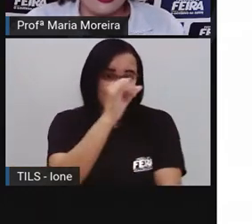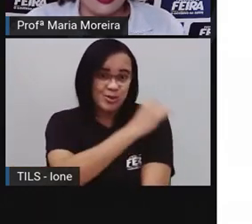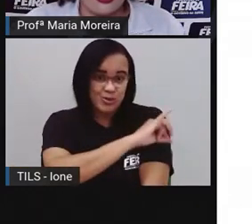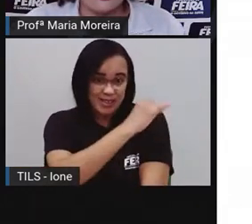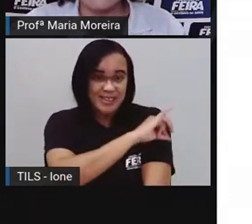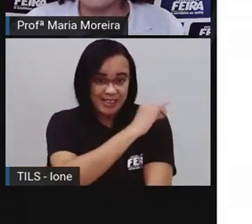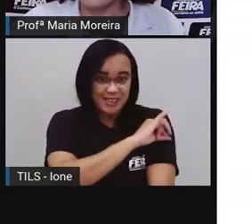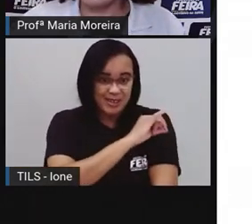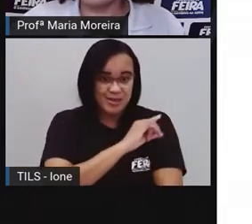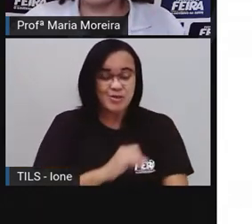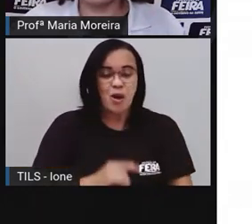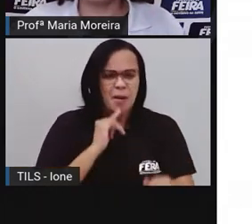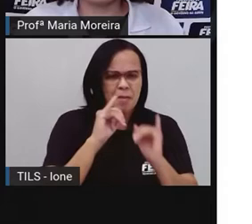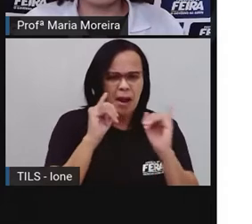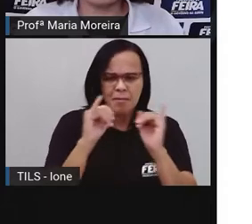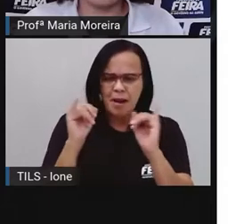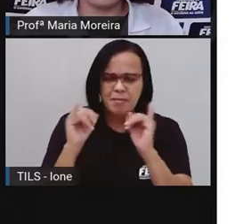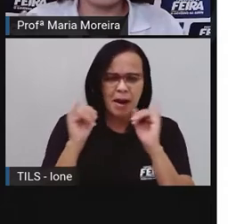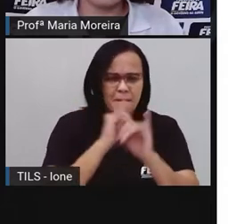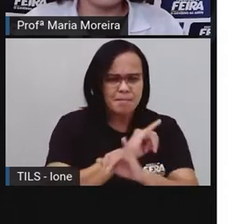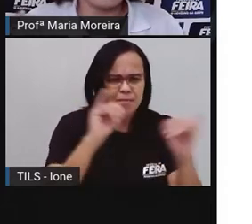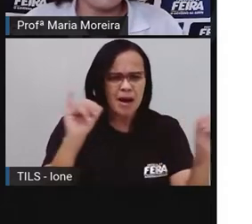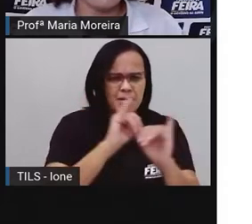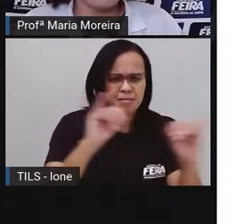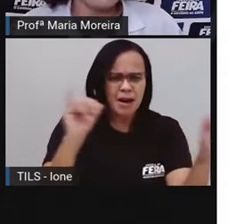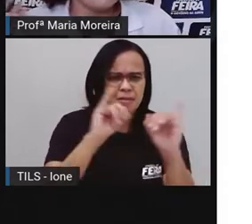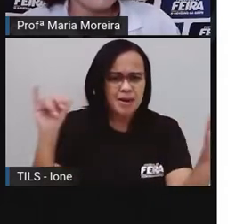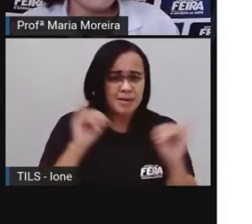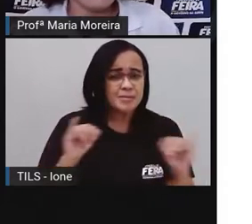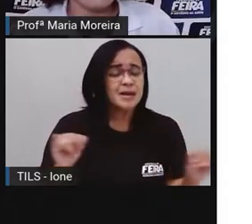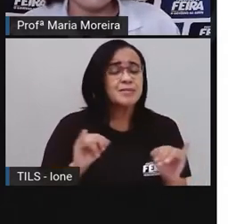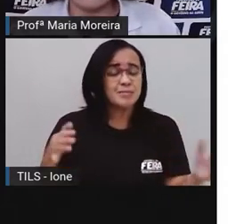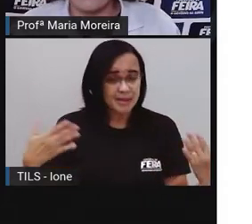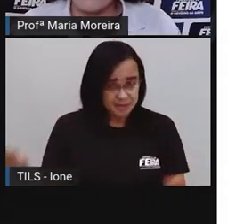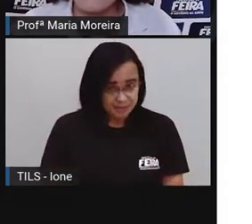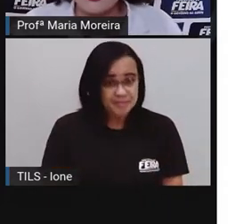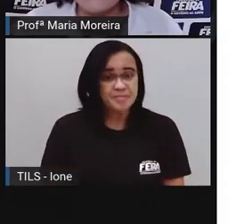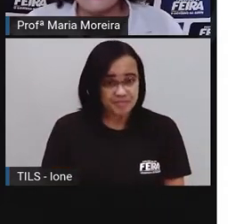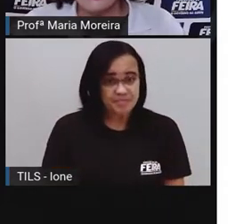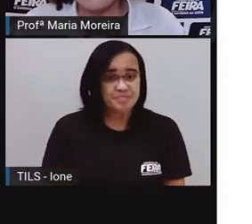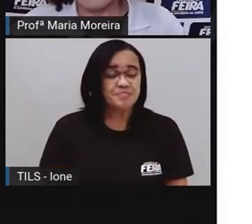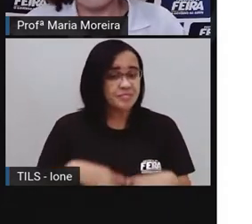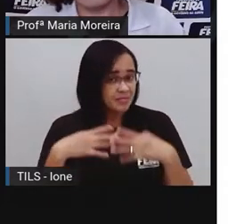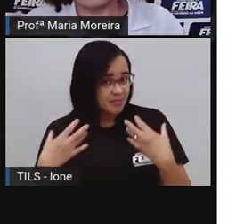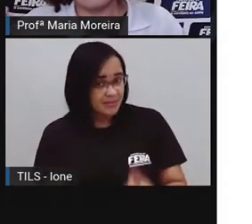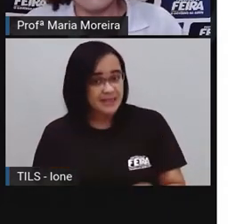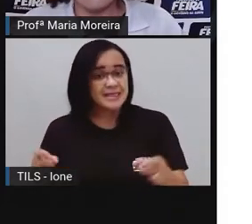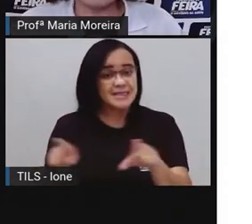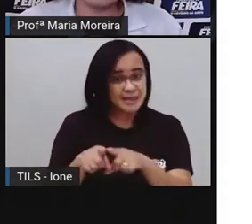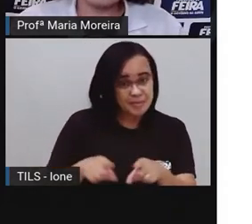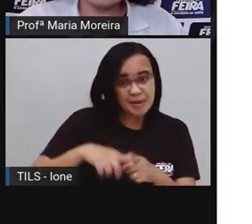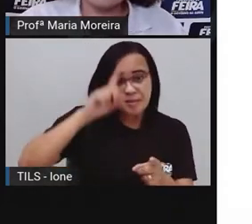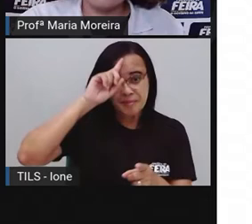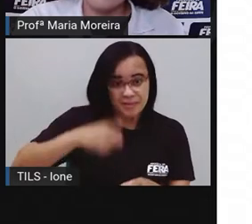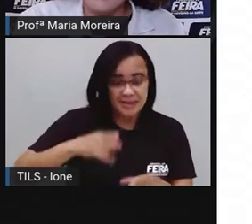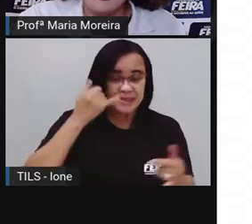notícias, não é isso? E a gente também acaba recebendo e mandando aí notícias para amigos, porque é quando o quê?